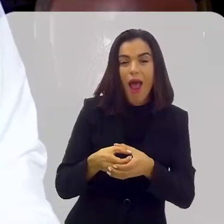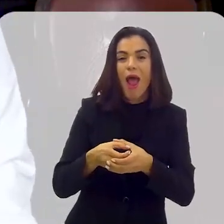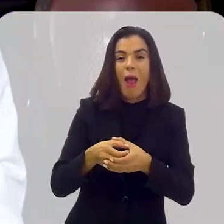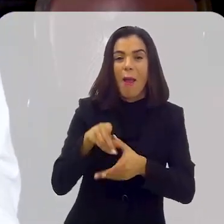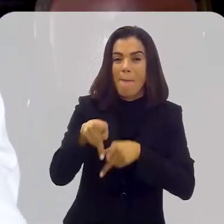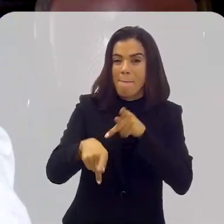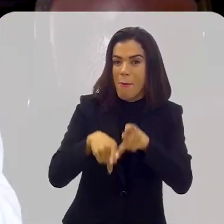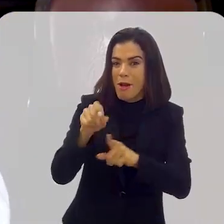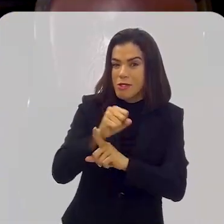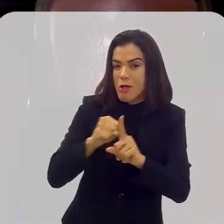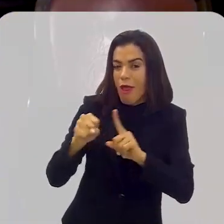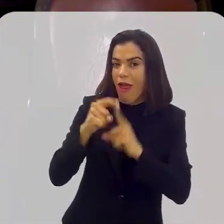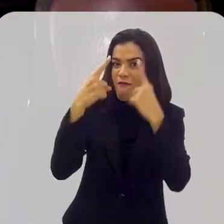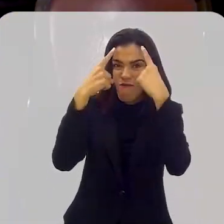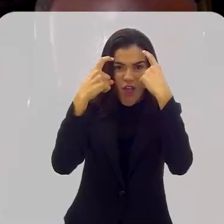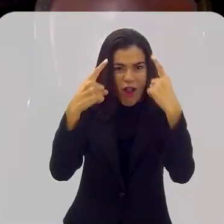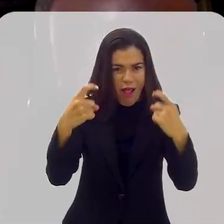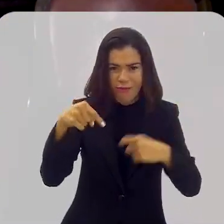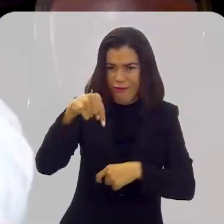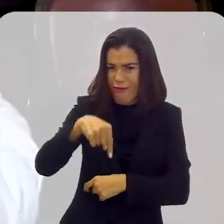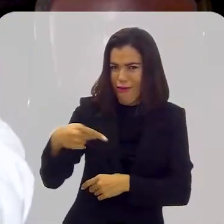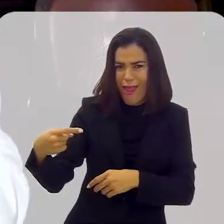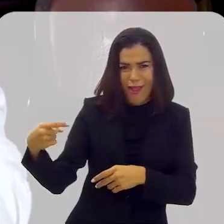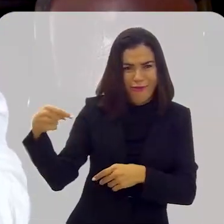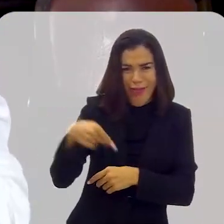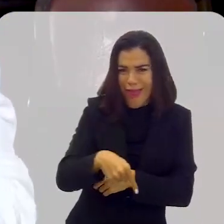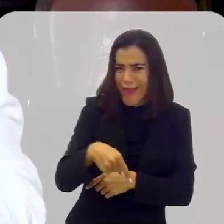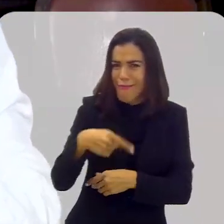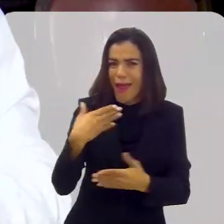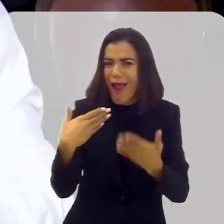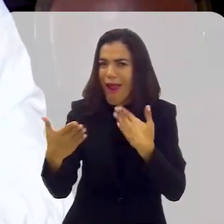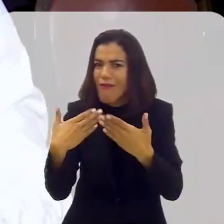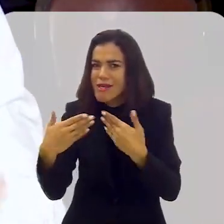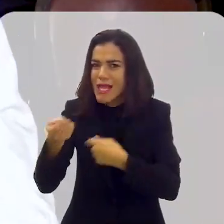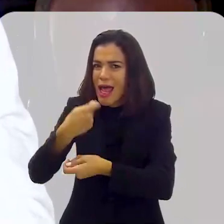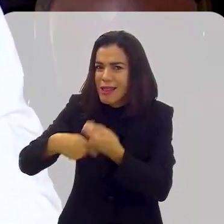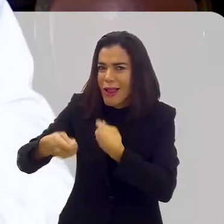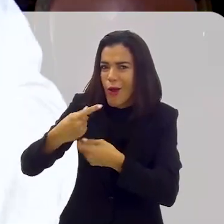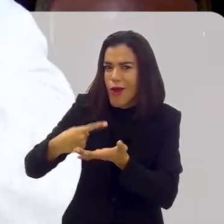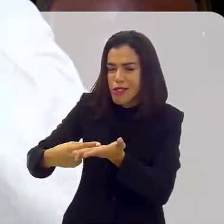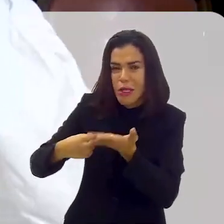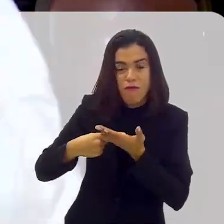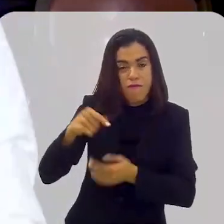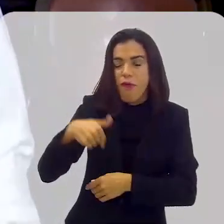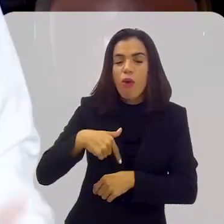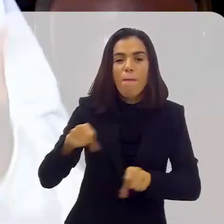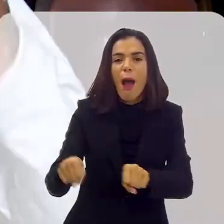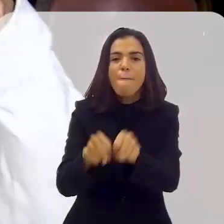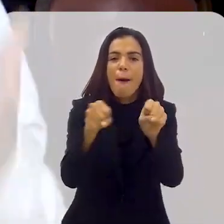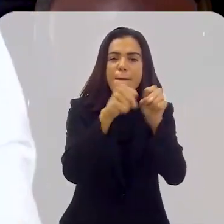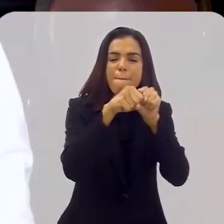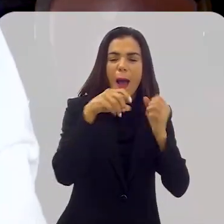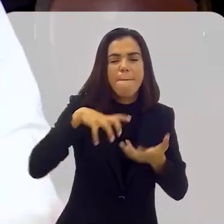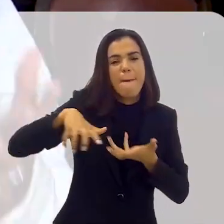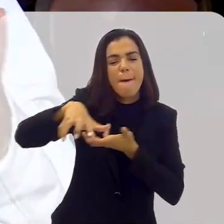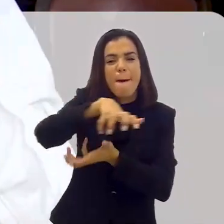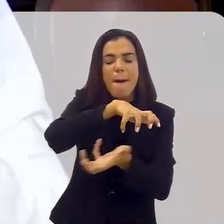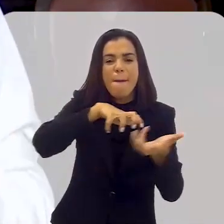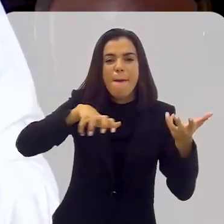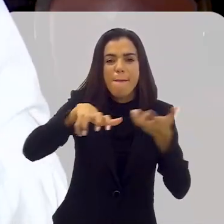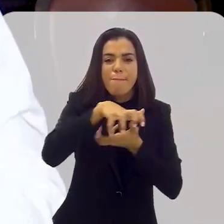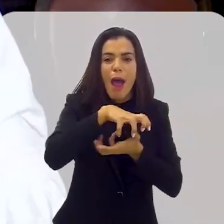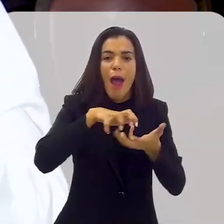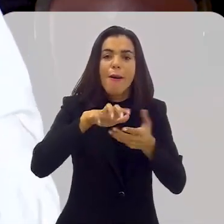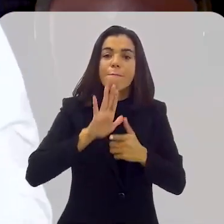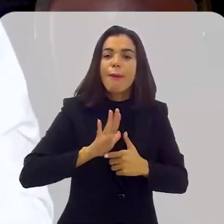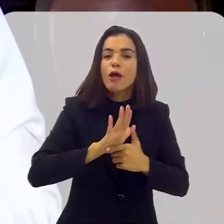público, que ele é muito violento, ele não vem aqui para negociar nada, ele vem para fazer bagunça, para quebrar, para